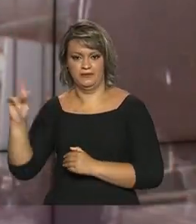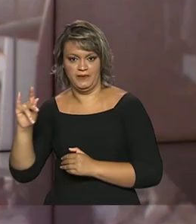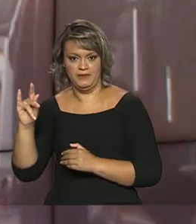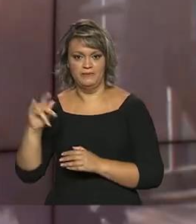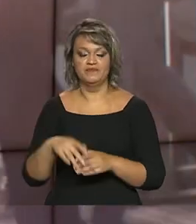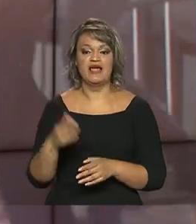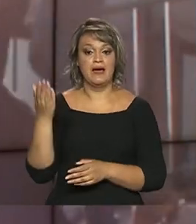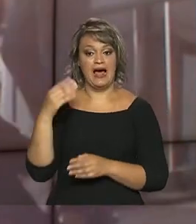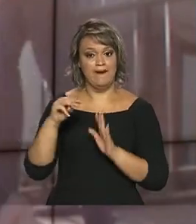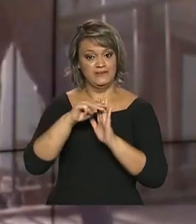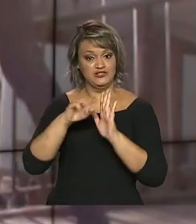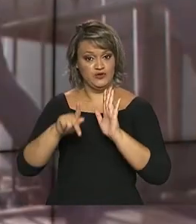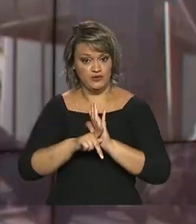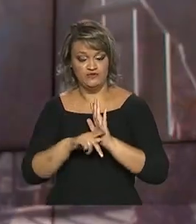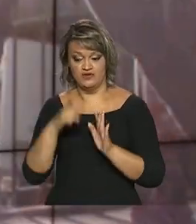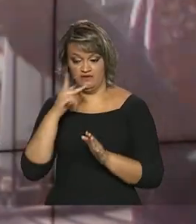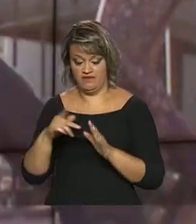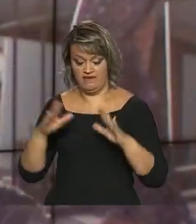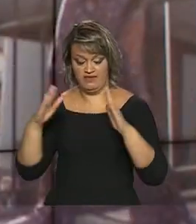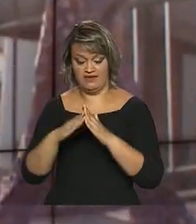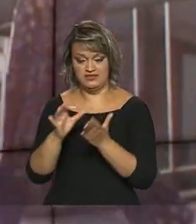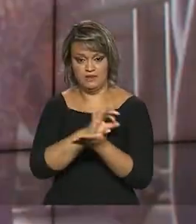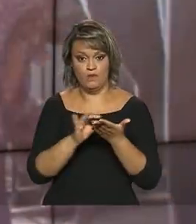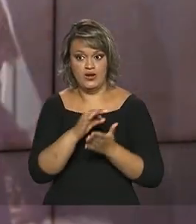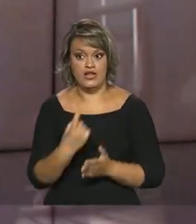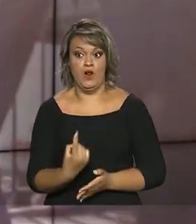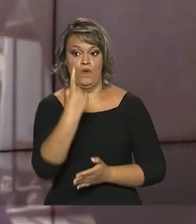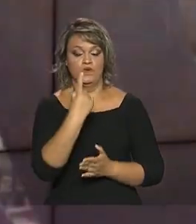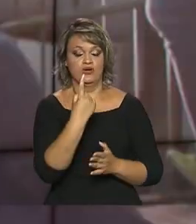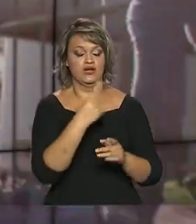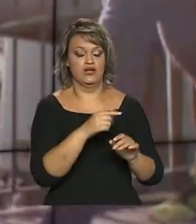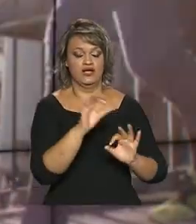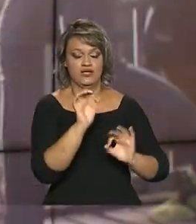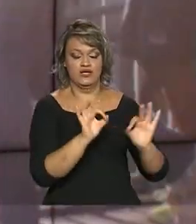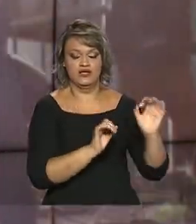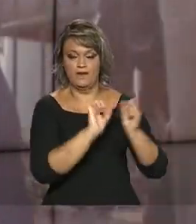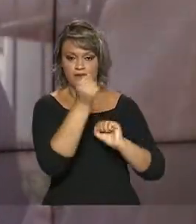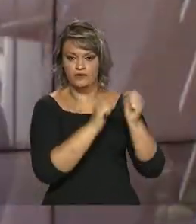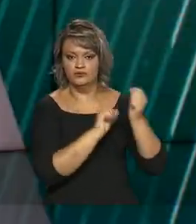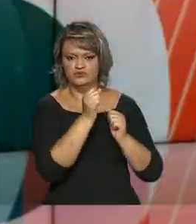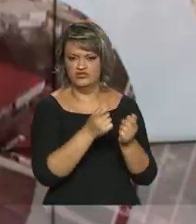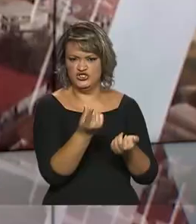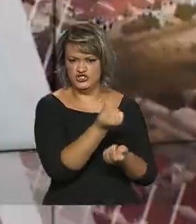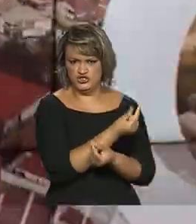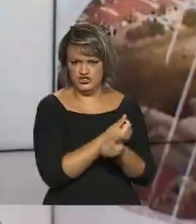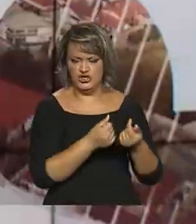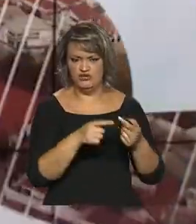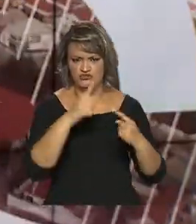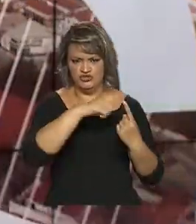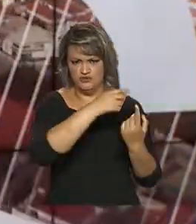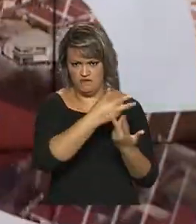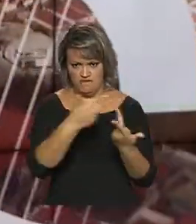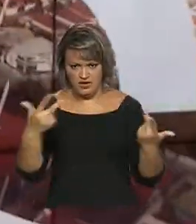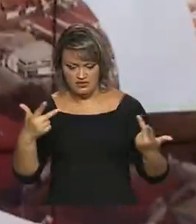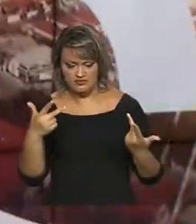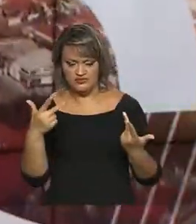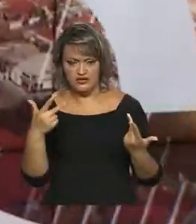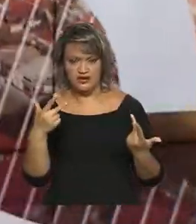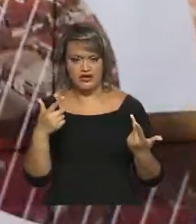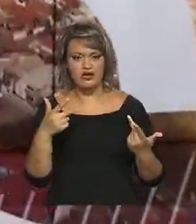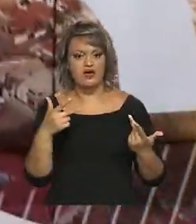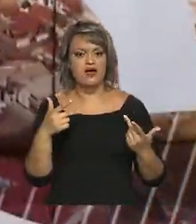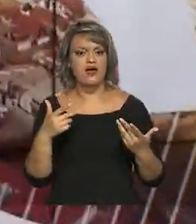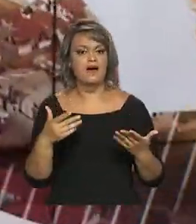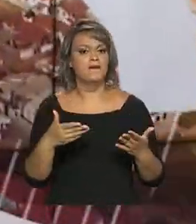que encerrava a exclusividade do órgão para a fabricação de papel moeda, moeda metálica, impressão de selos e títulos da dívida